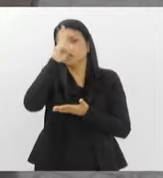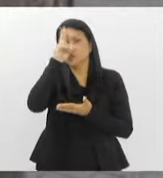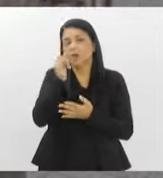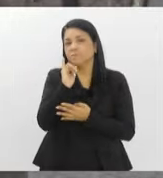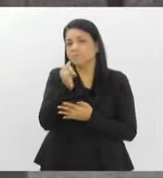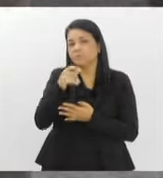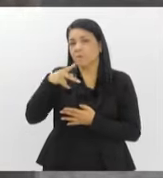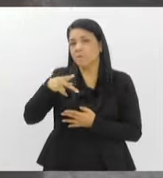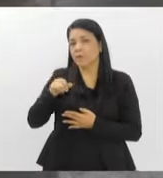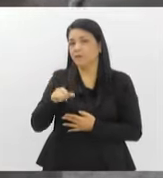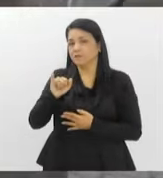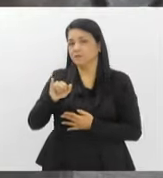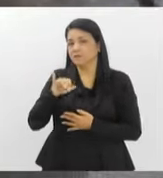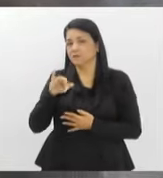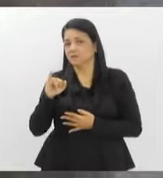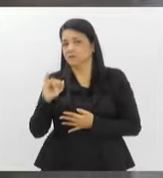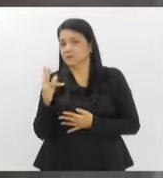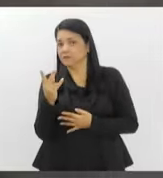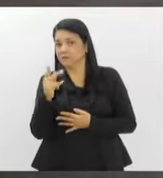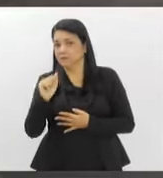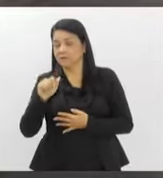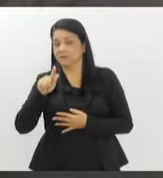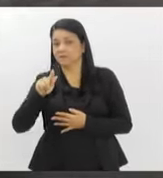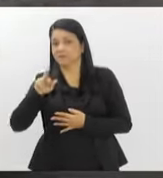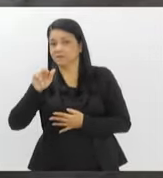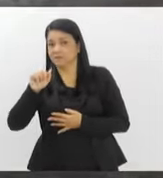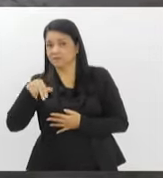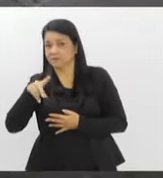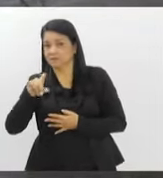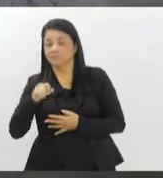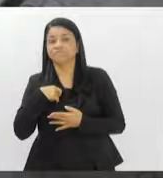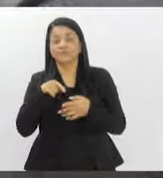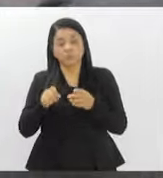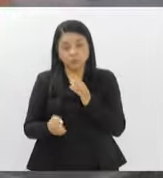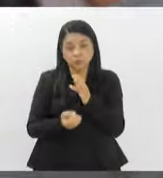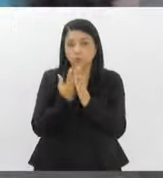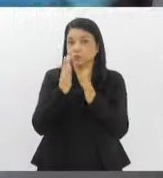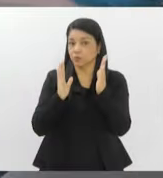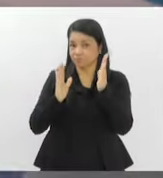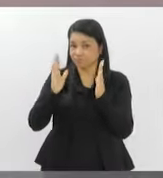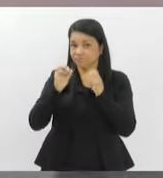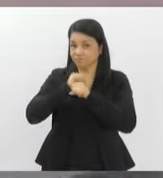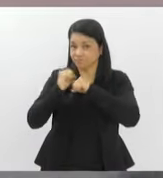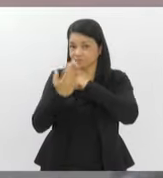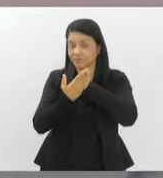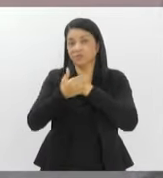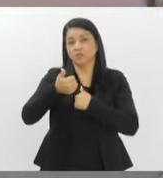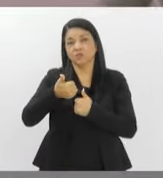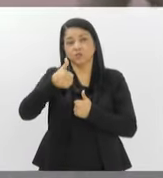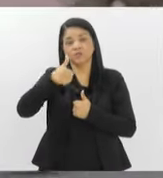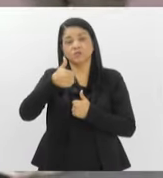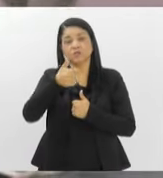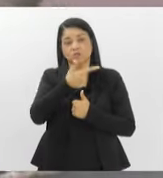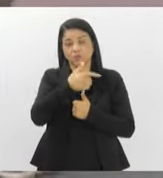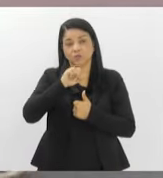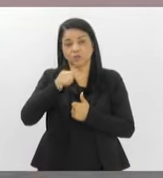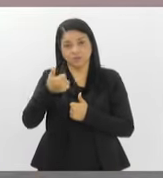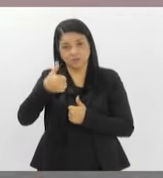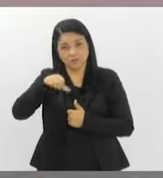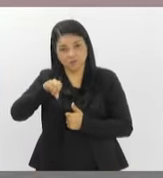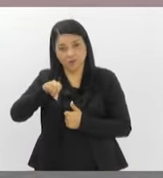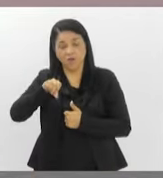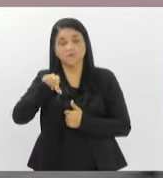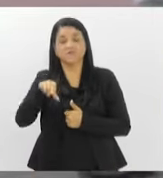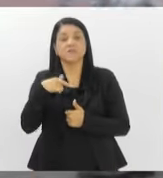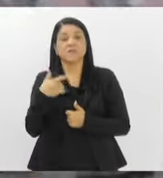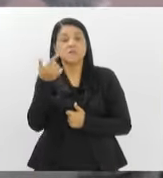Paraty e de Ilha Grande? Bom dia! Bom dia! Então, esse projeto surgiu realmente na pandemia, porque na verdade em 2019, em julho de 2019, Paraty e